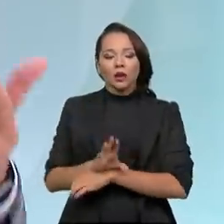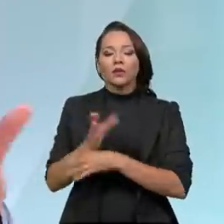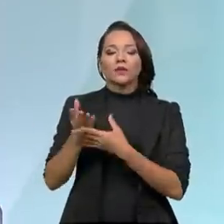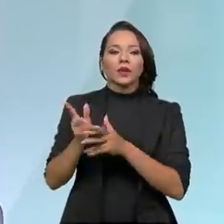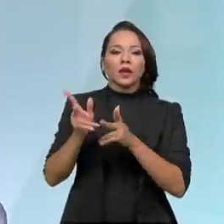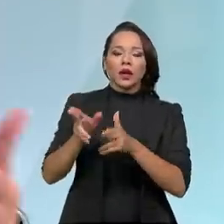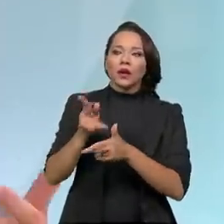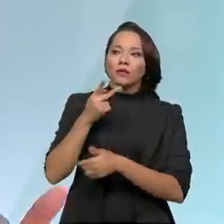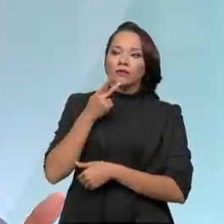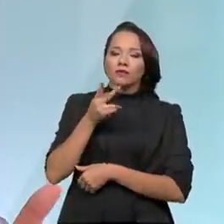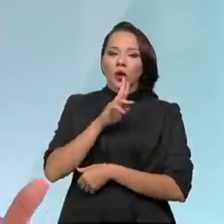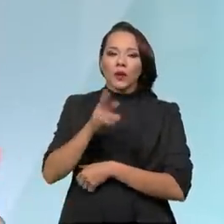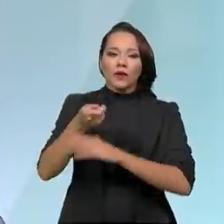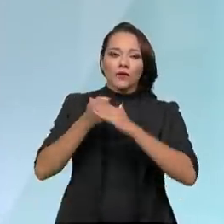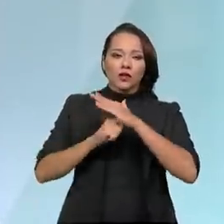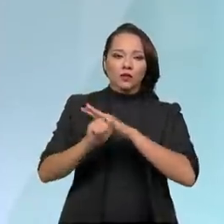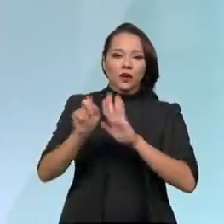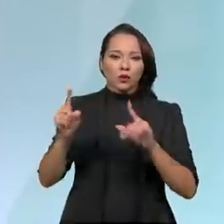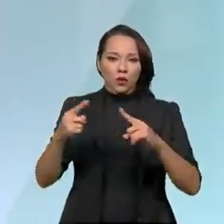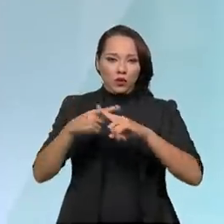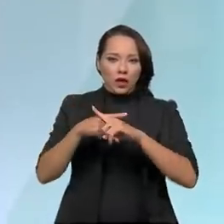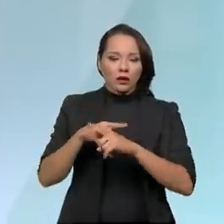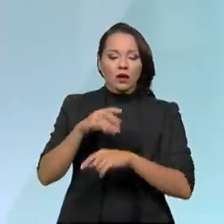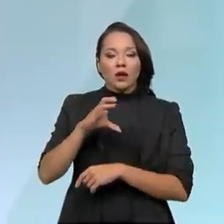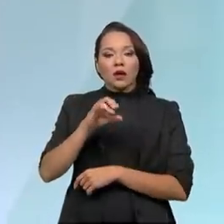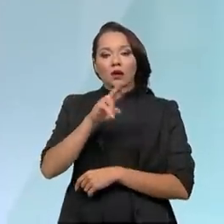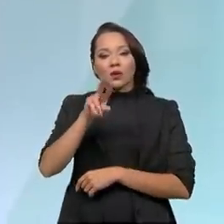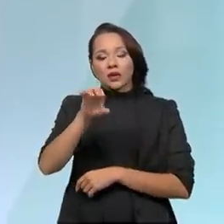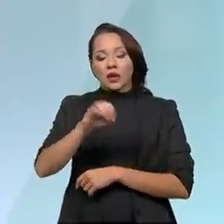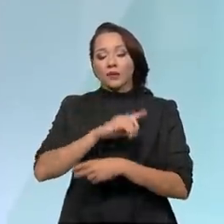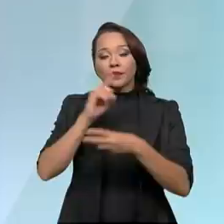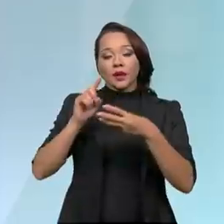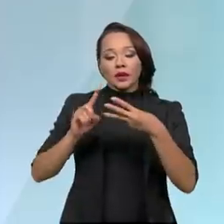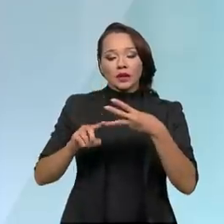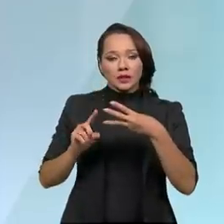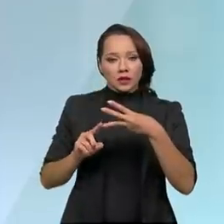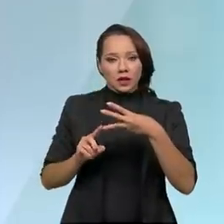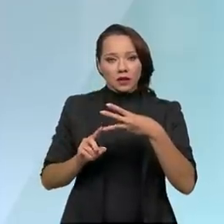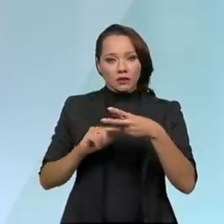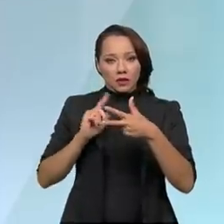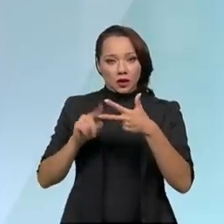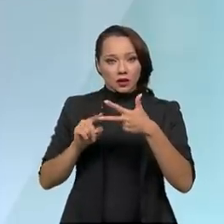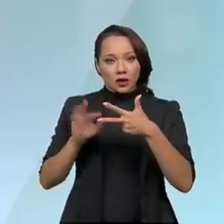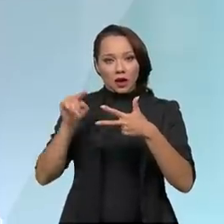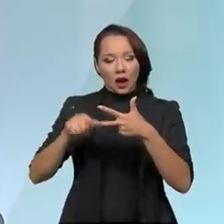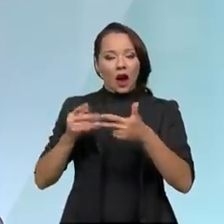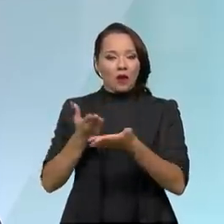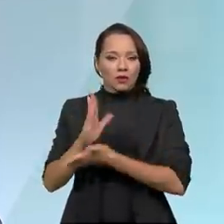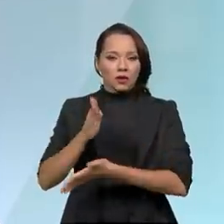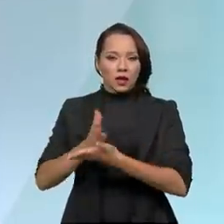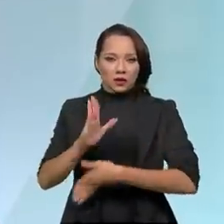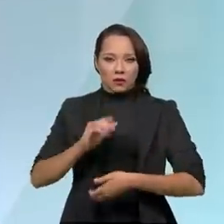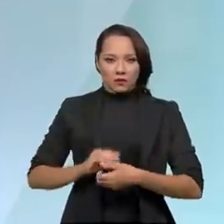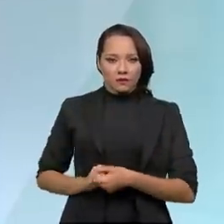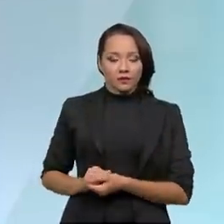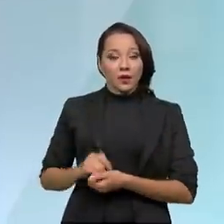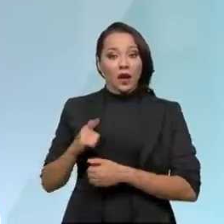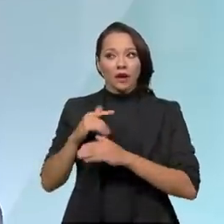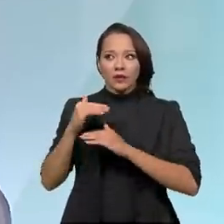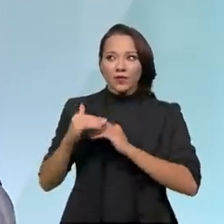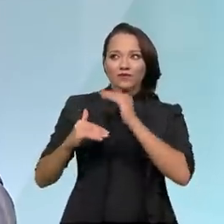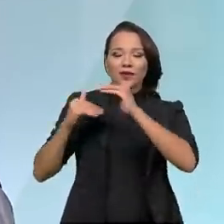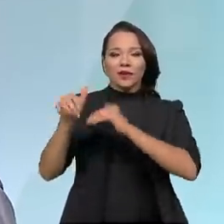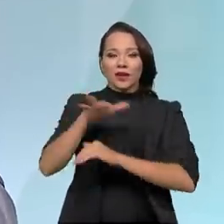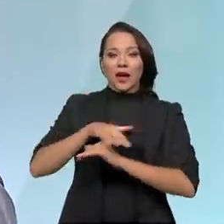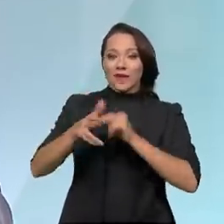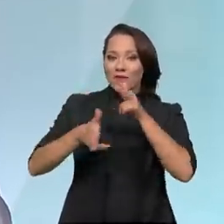o que a gente chamou de investimento cruzado. E o terceiro pilar são justamente as autorizações. Com isso, a gente vai dar um salto ferroviário. Então,